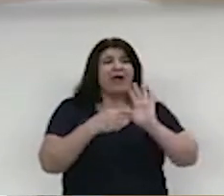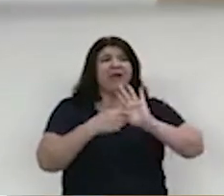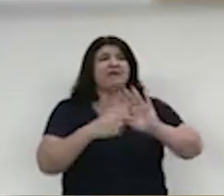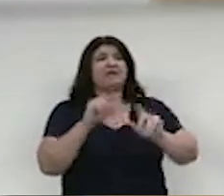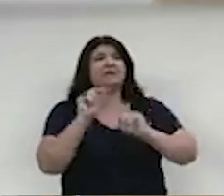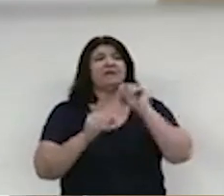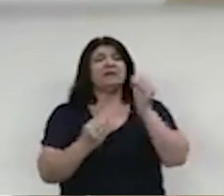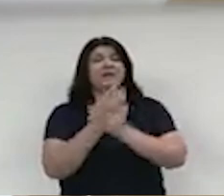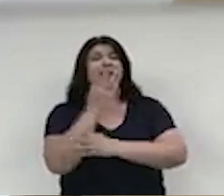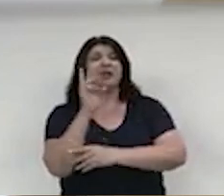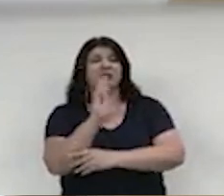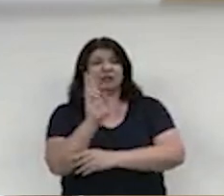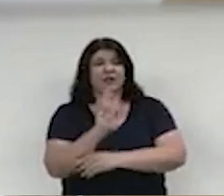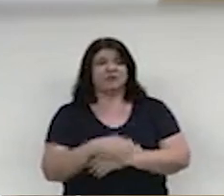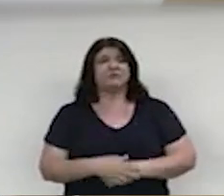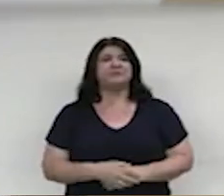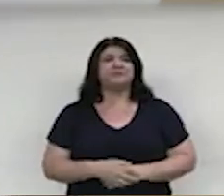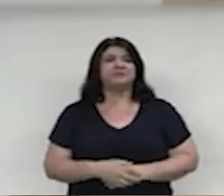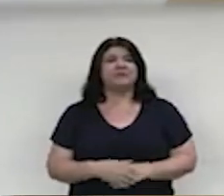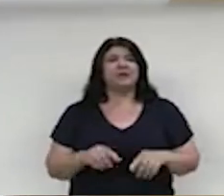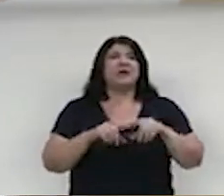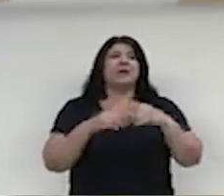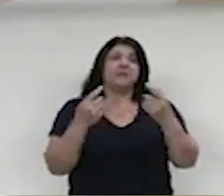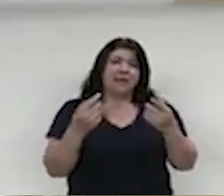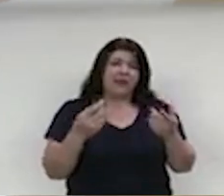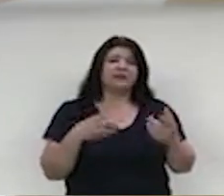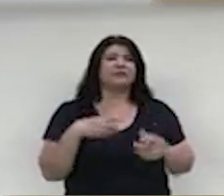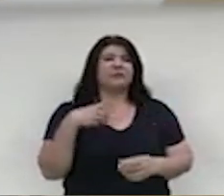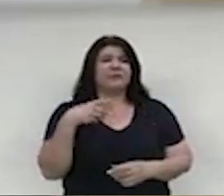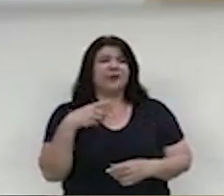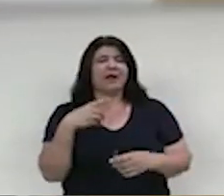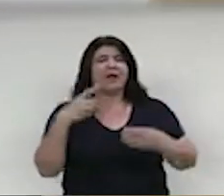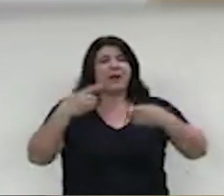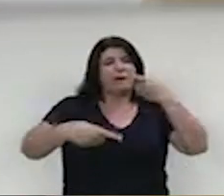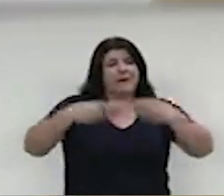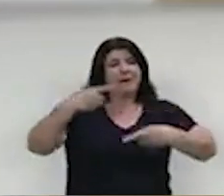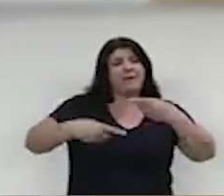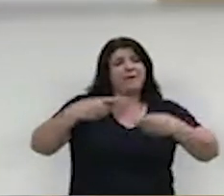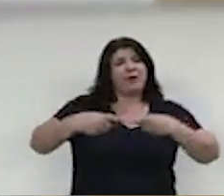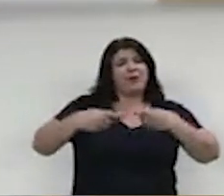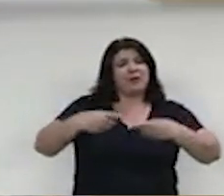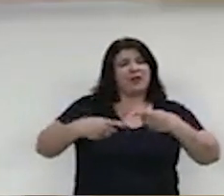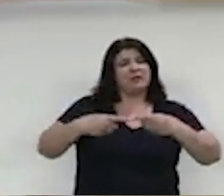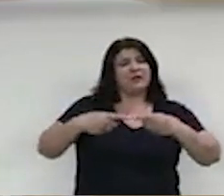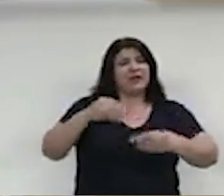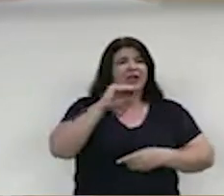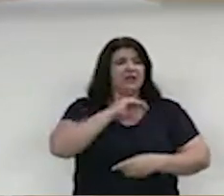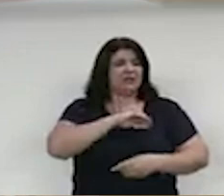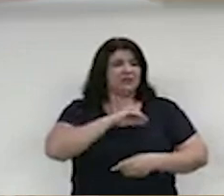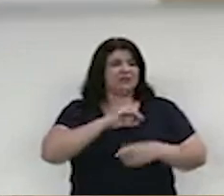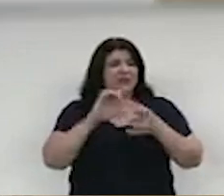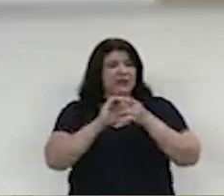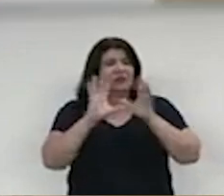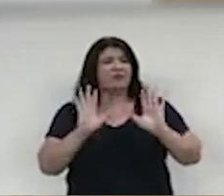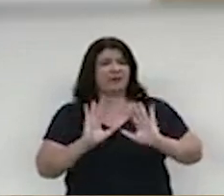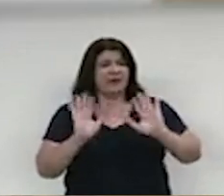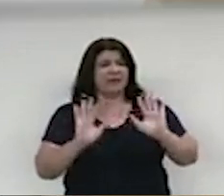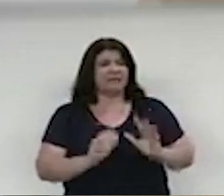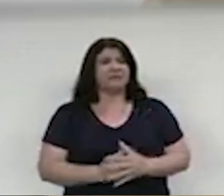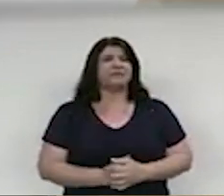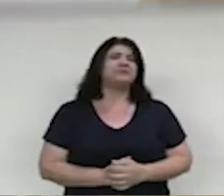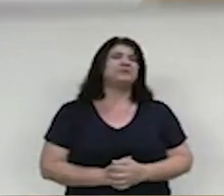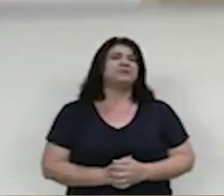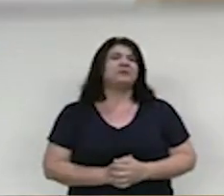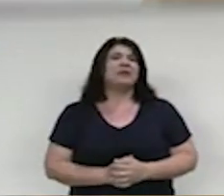implantação do real, mas mantinha uma política de abonos salariais. Assim, no dia 1º de maio de 1994, a categoria